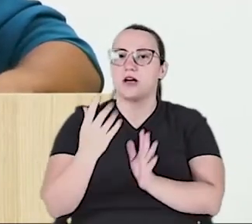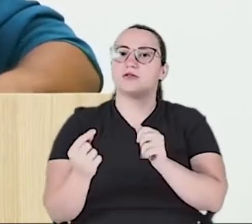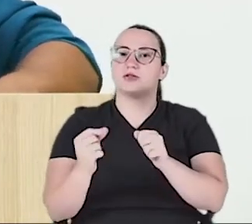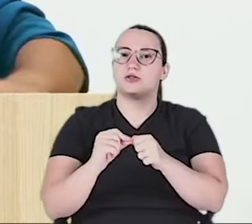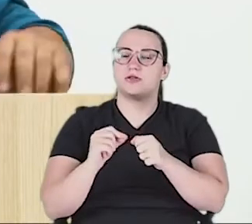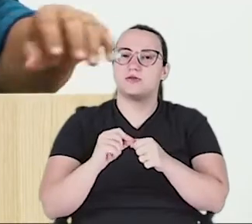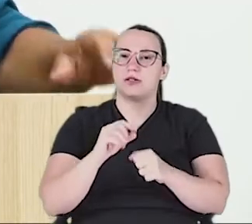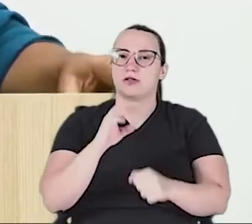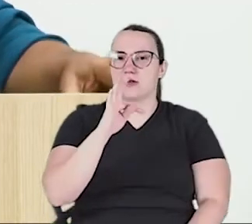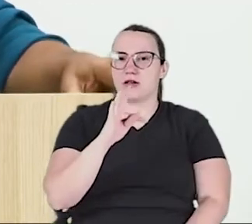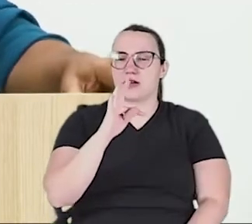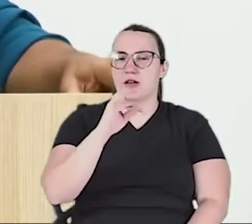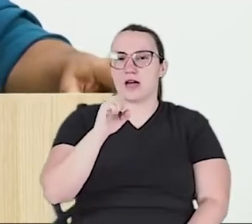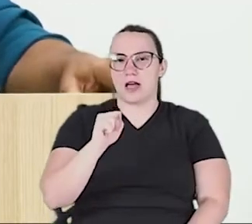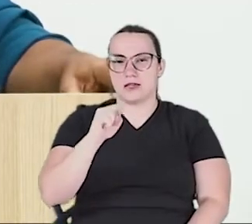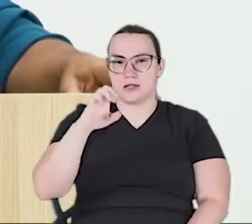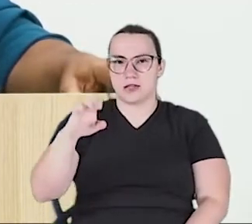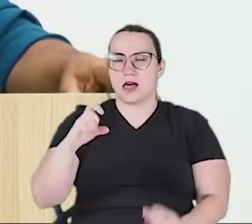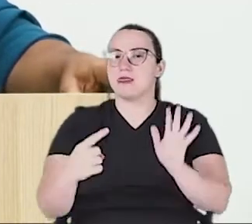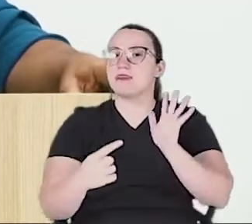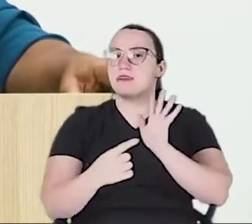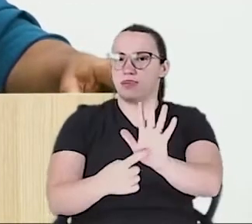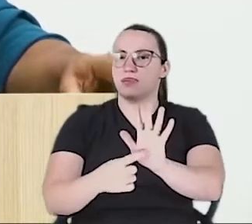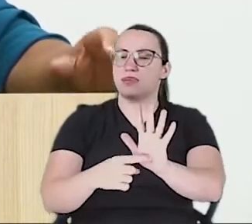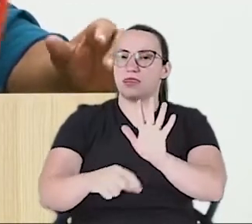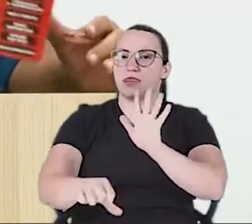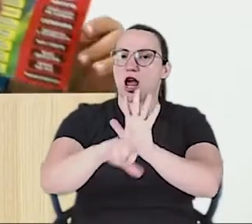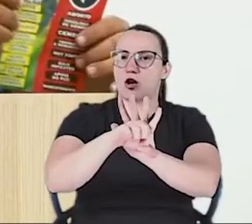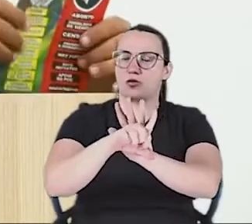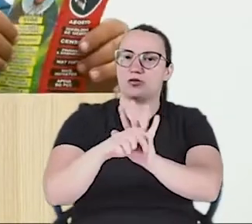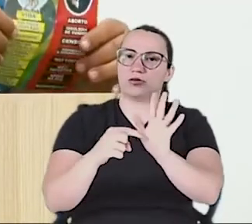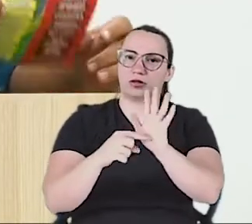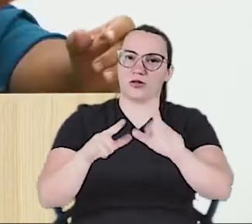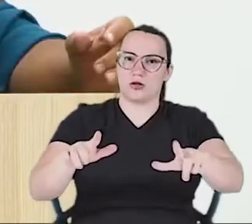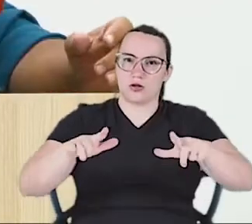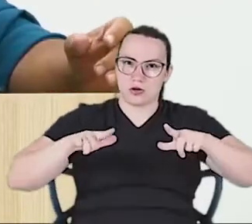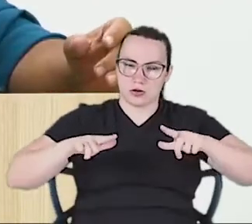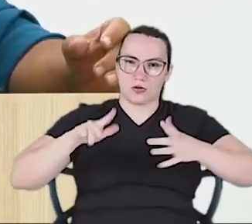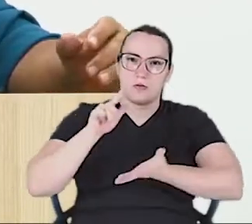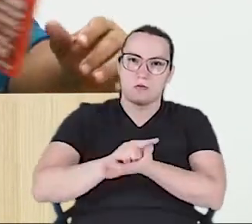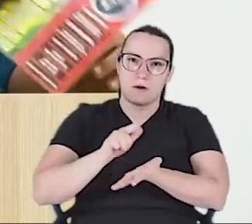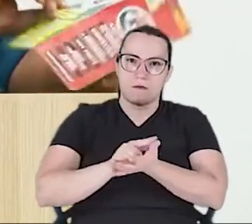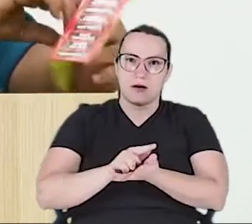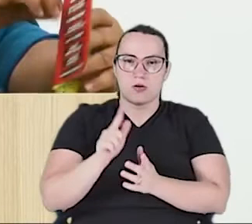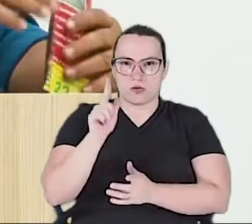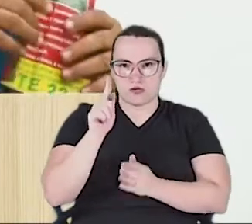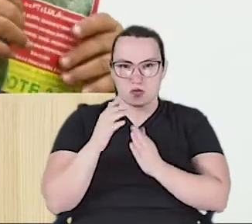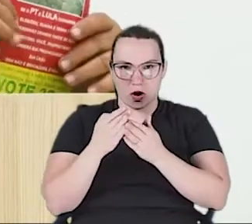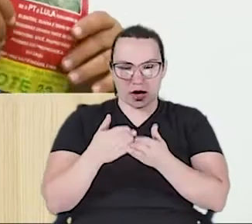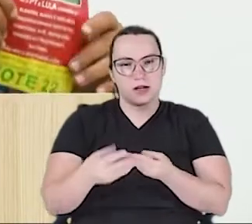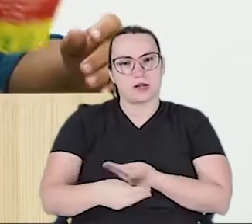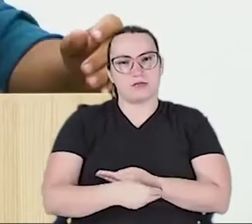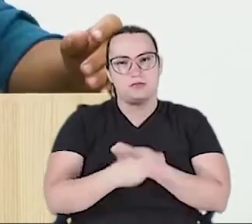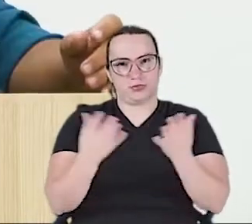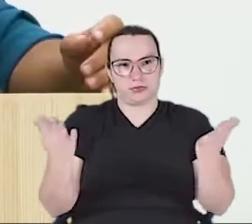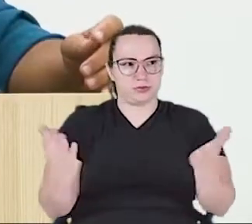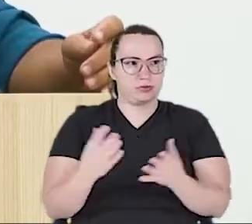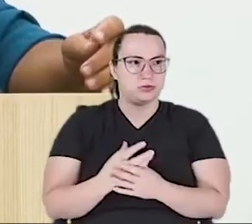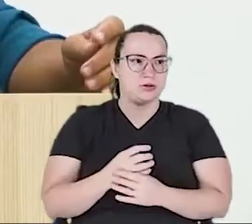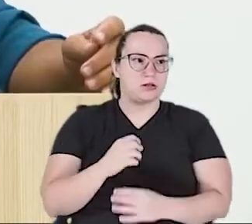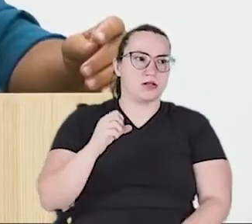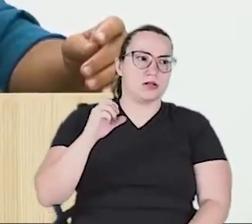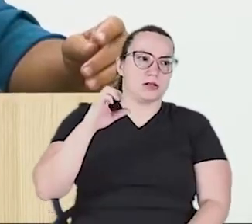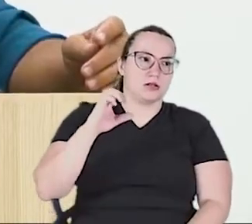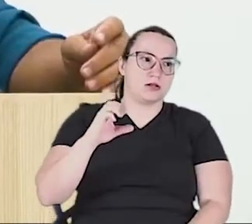sobre um folder feito em Guaíra, o CPF é